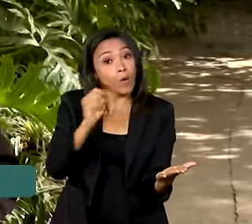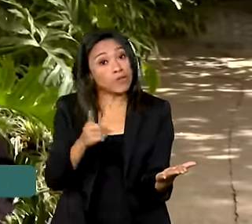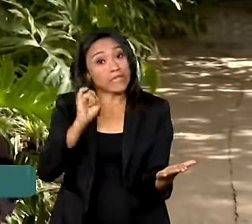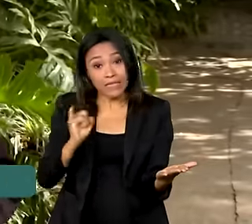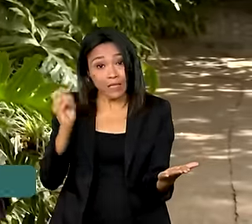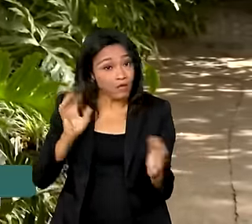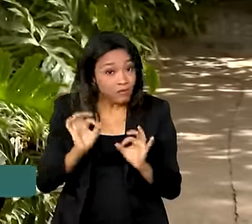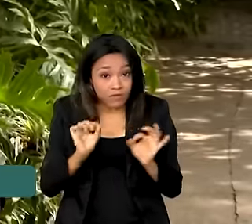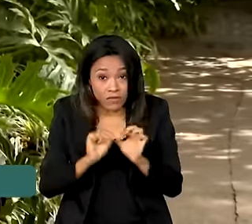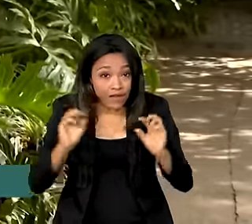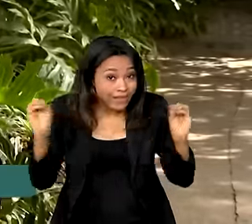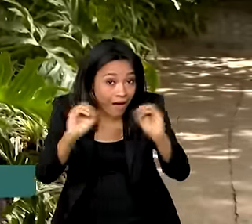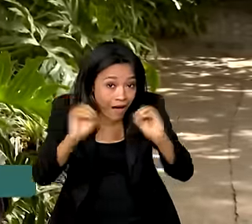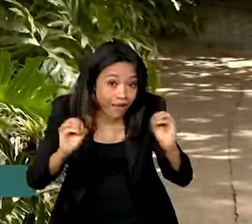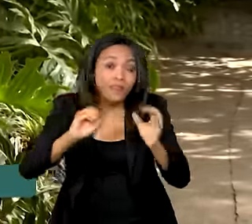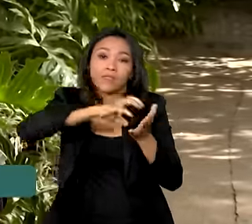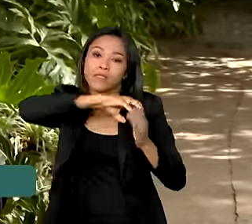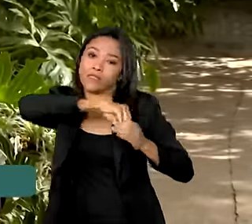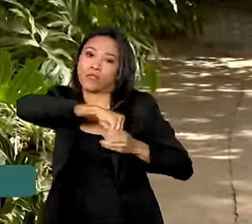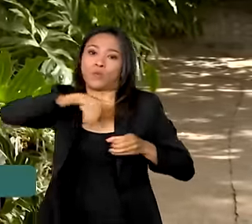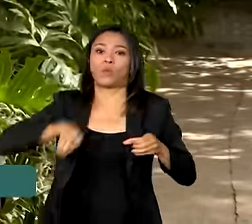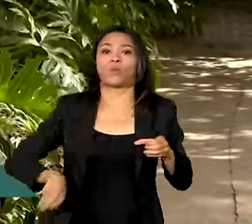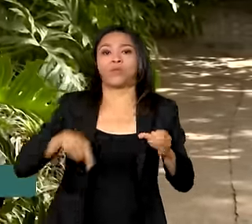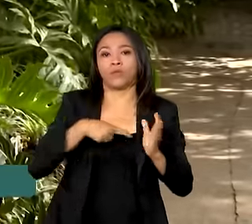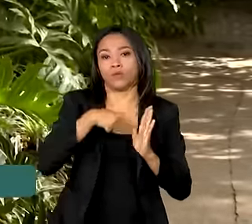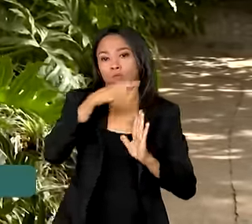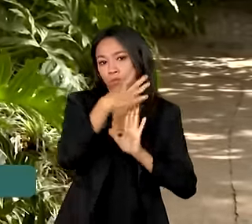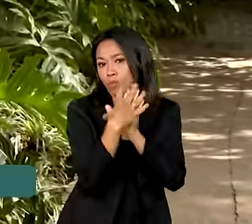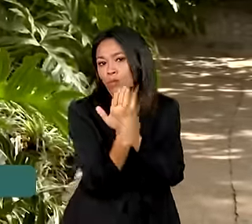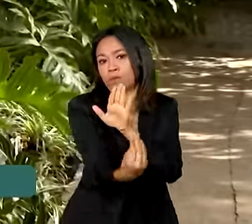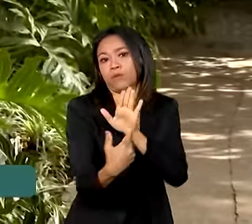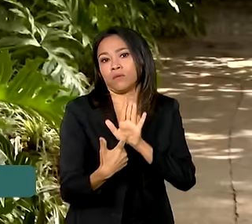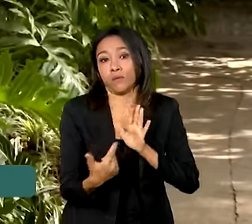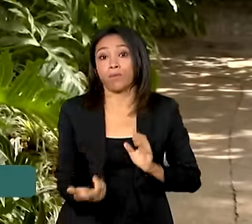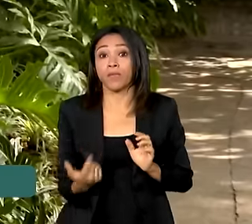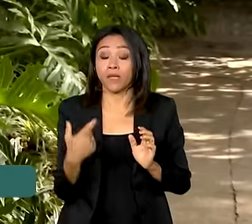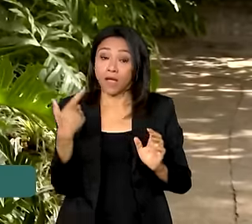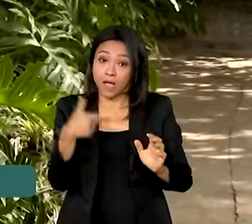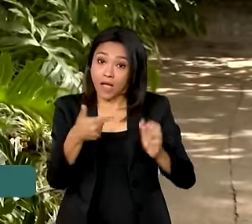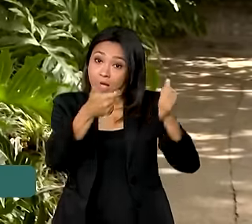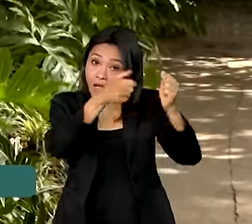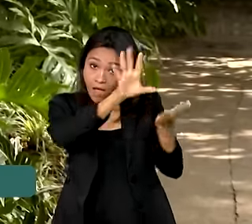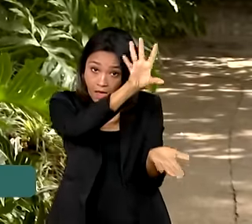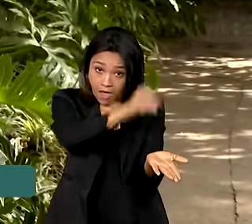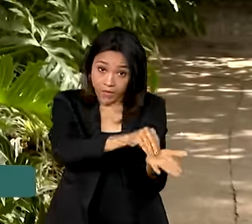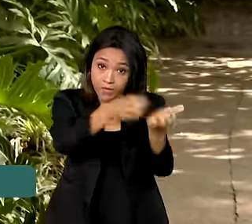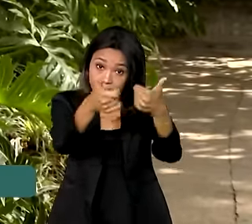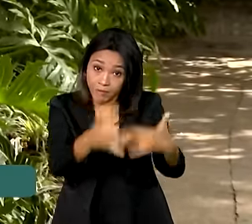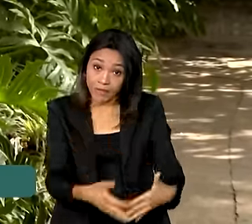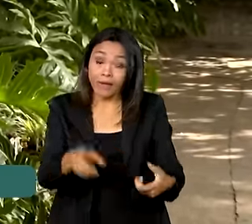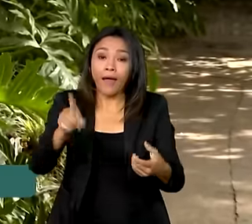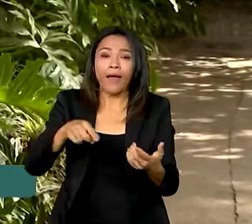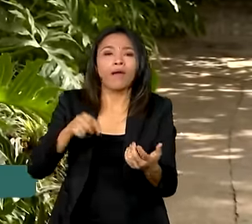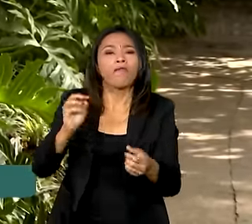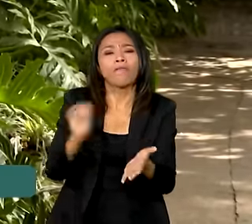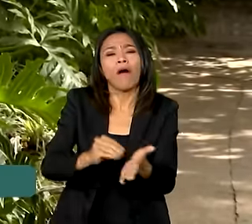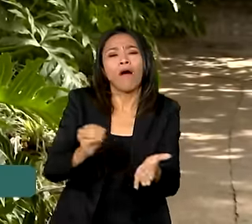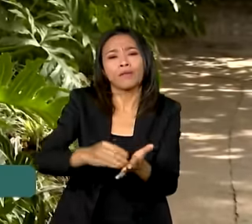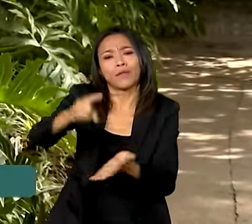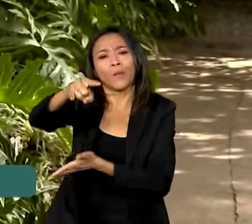excluído do Simples. Segundo a Receita Federal, as principais irregularidades são falta de documentos,